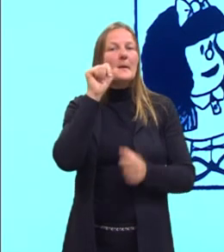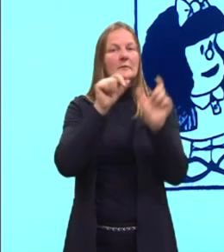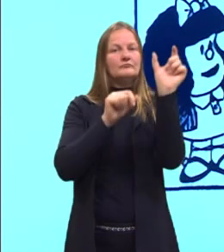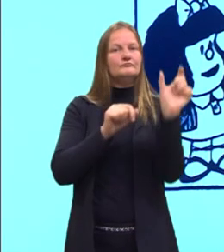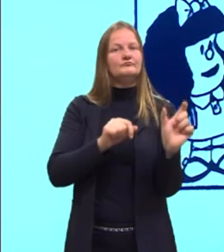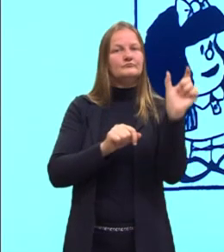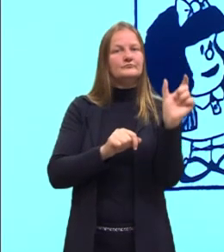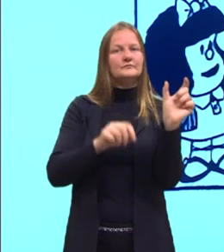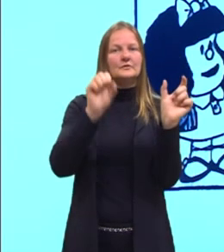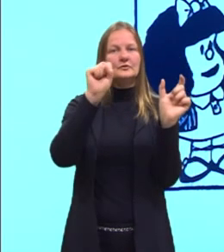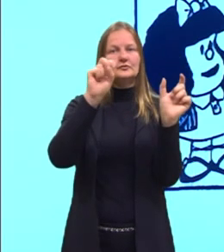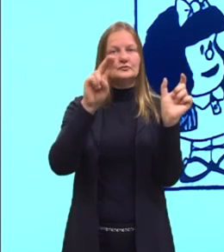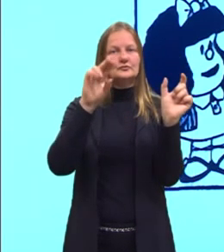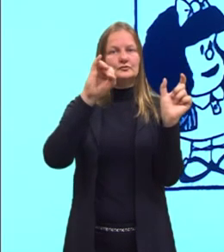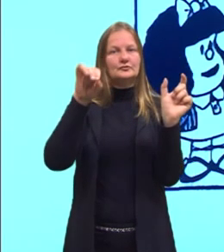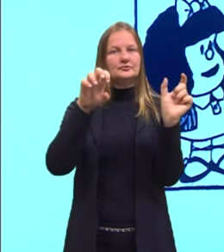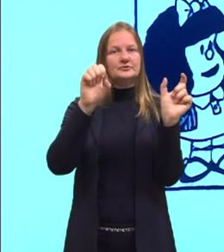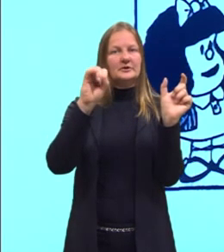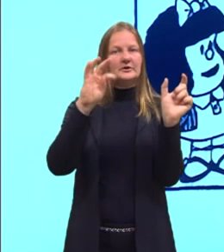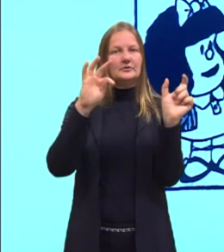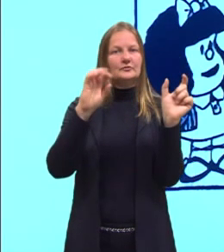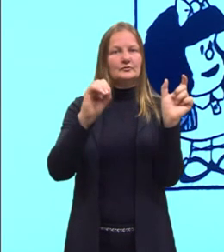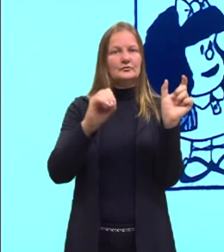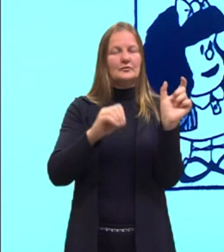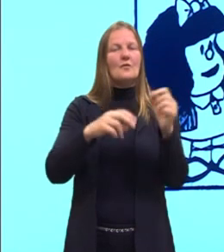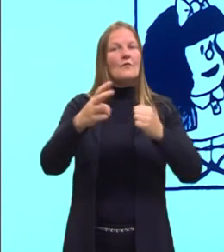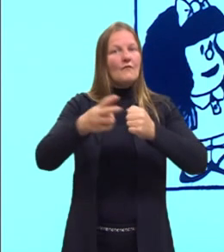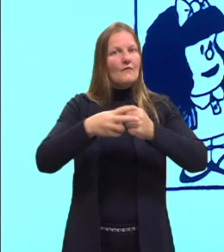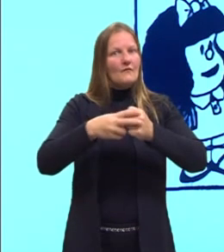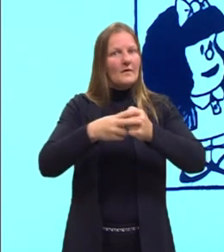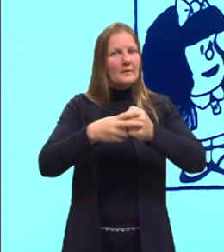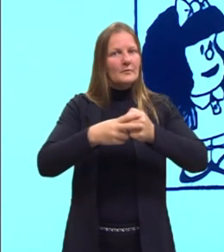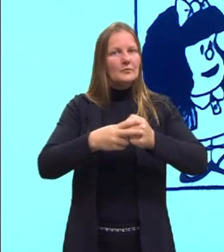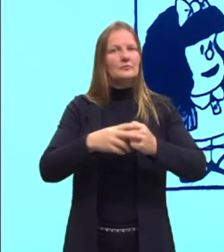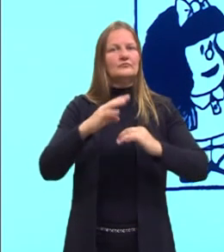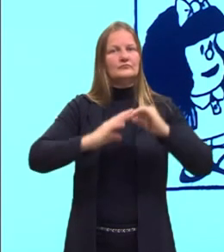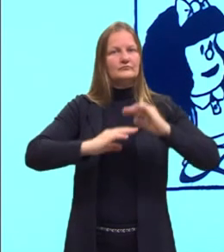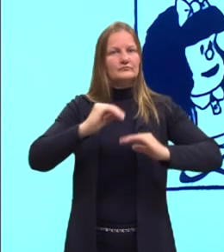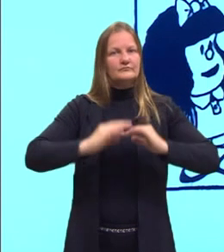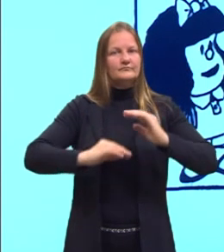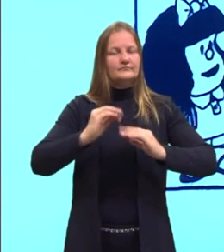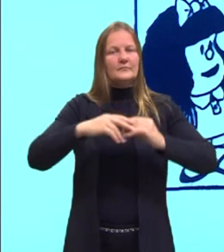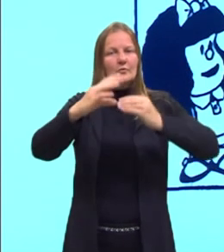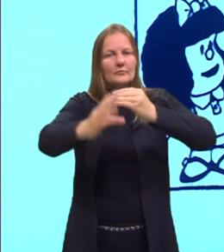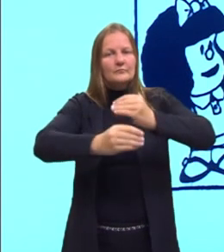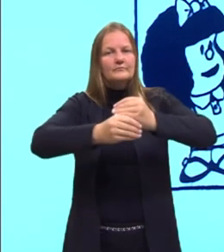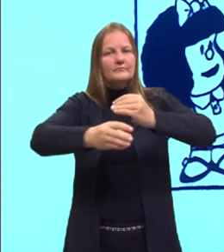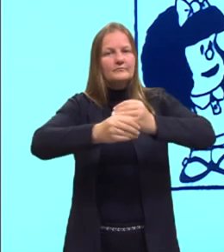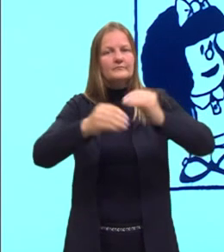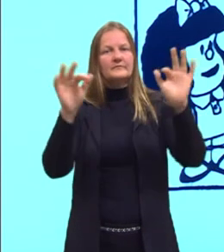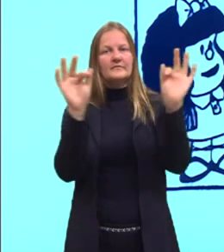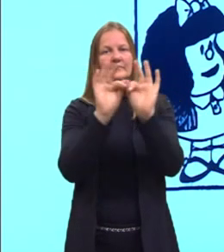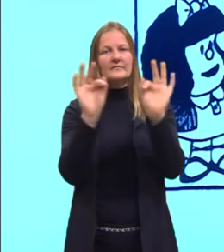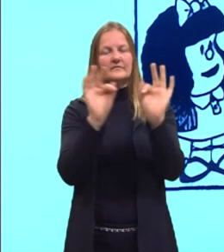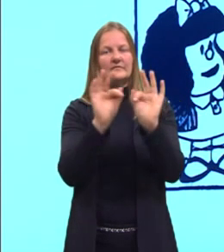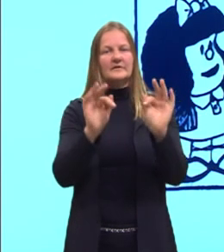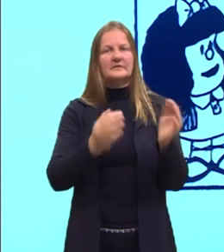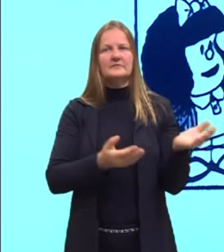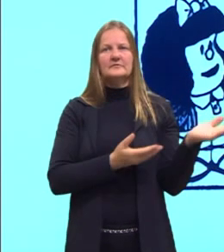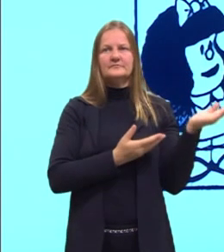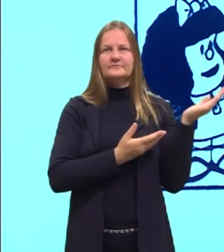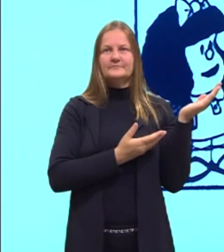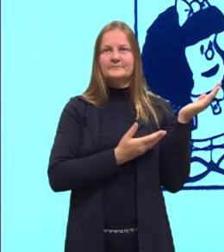meu sujeito. Eu tenho play, que é o meu verbo. E eu tenho o complemento da minha frase. Certo?